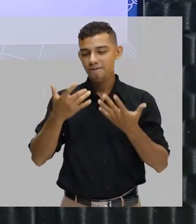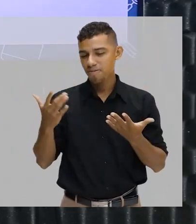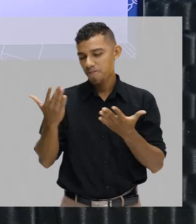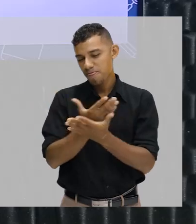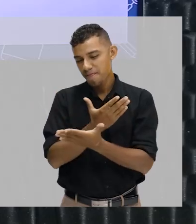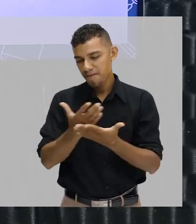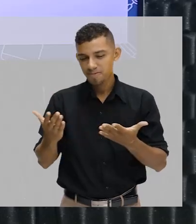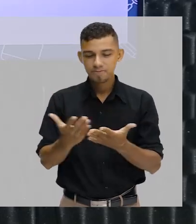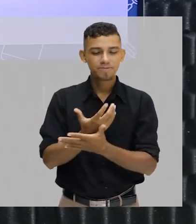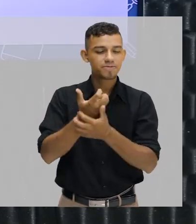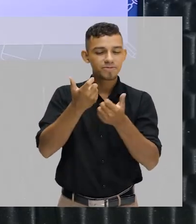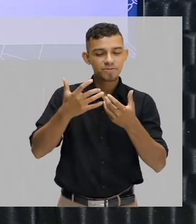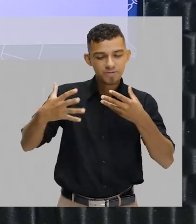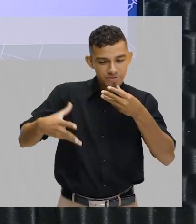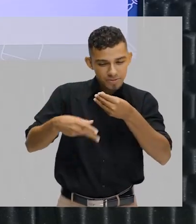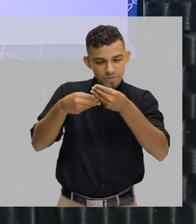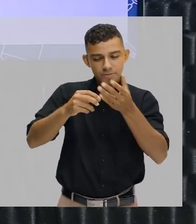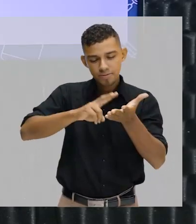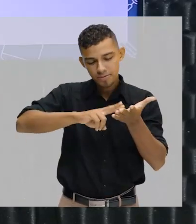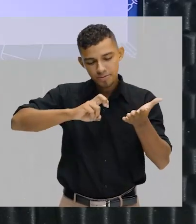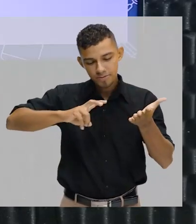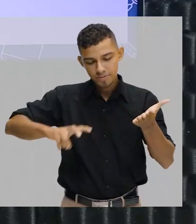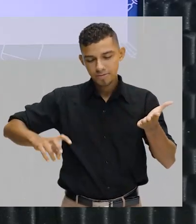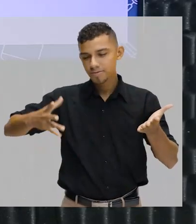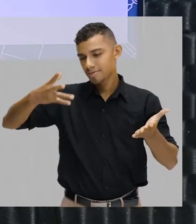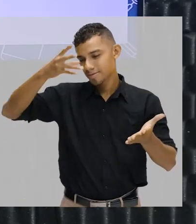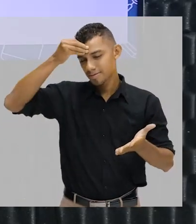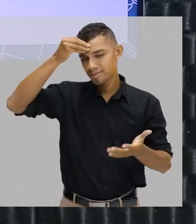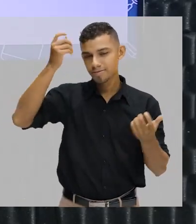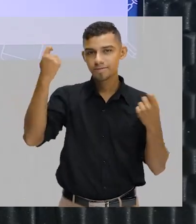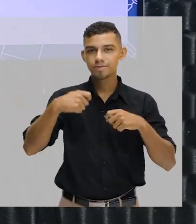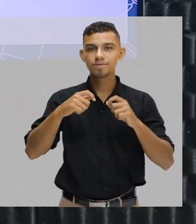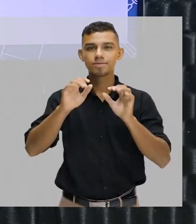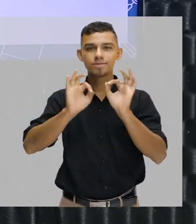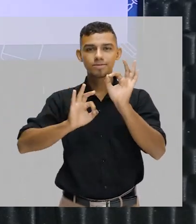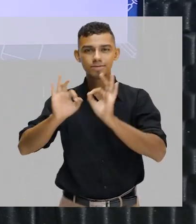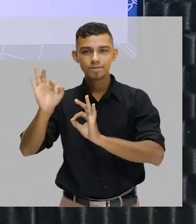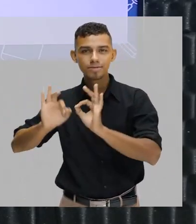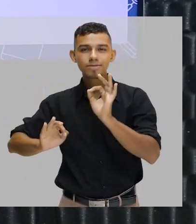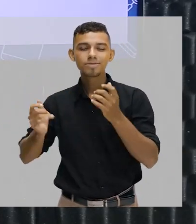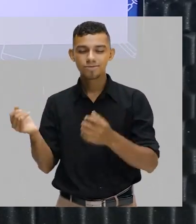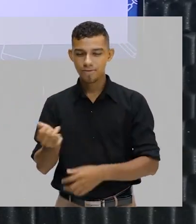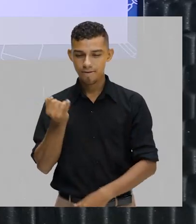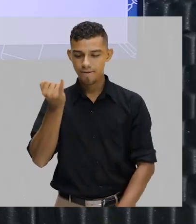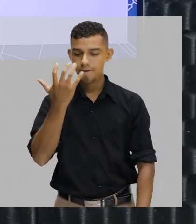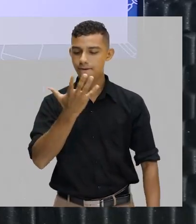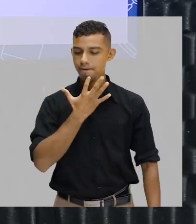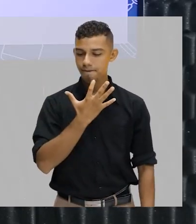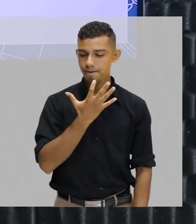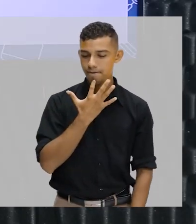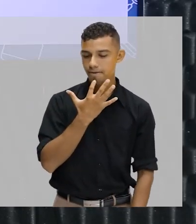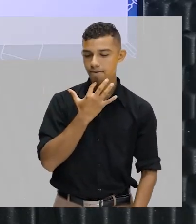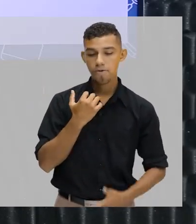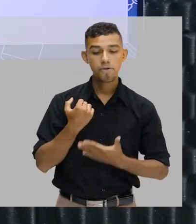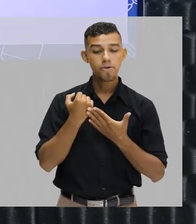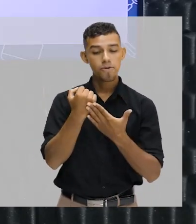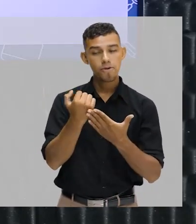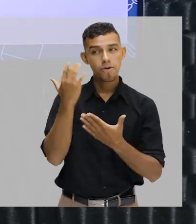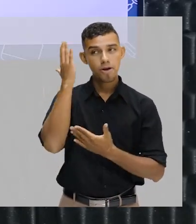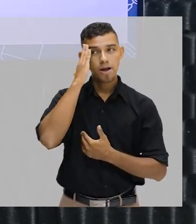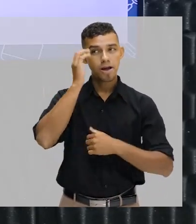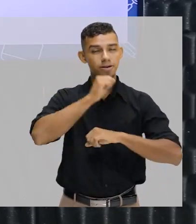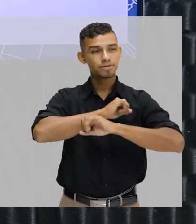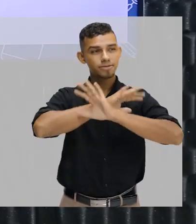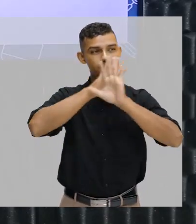processos que contribuem para a formação de palavras. É interessante conhecer e isso te ajuda a